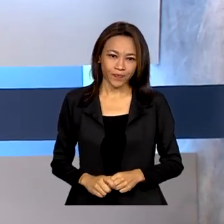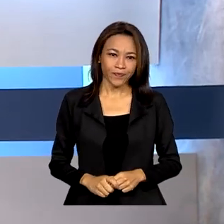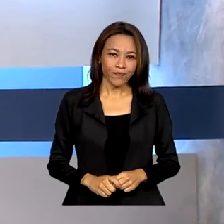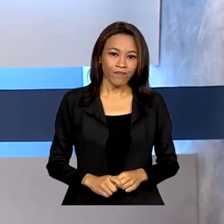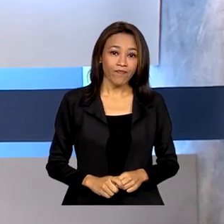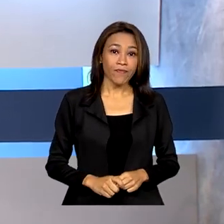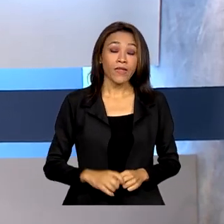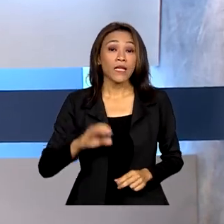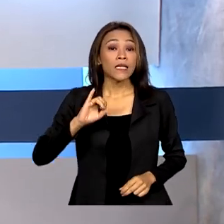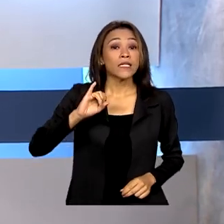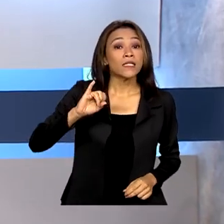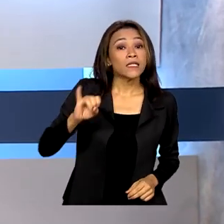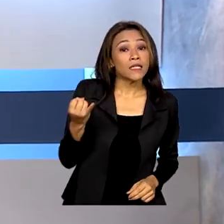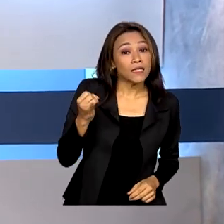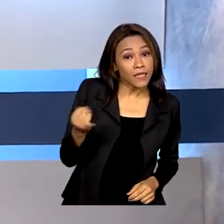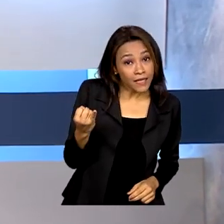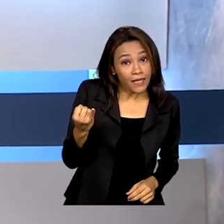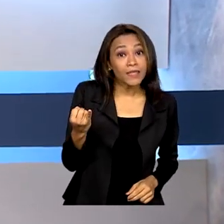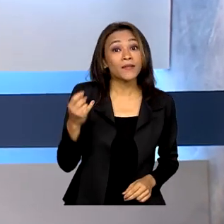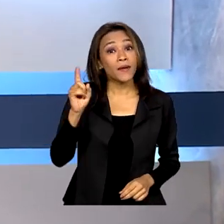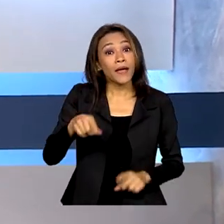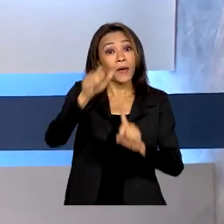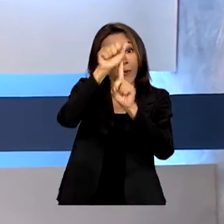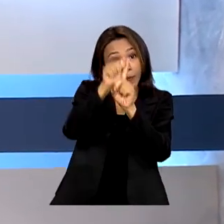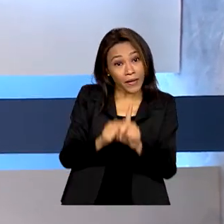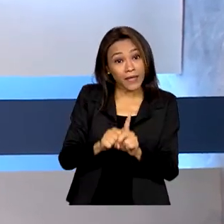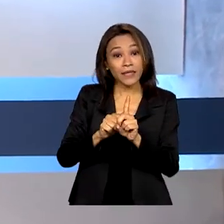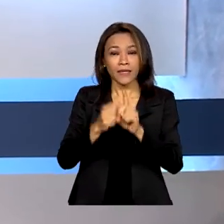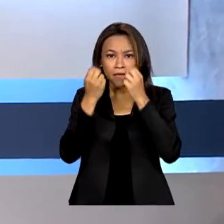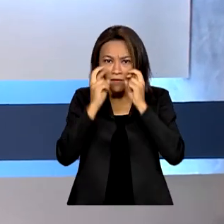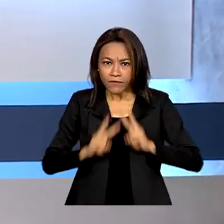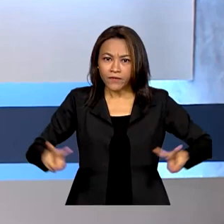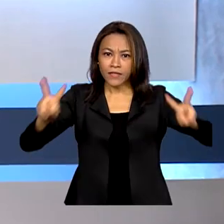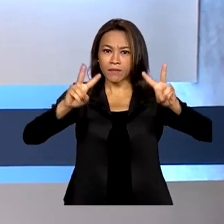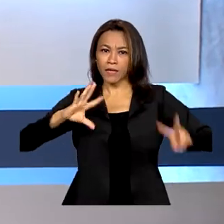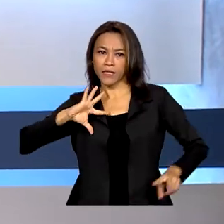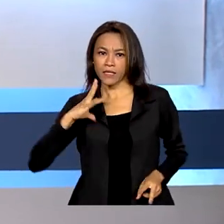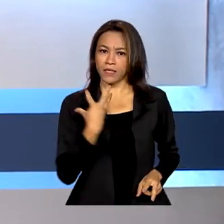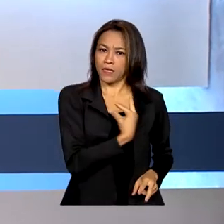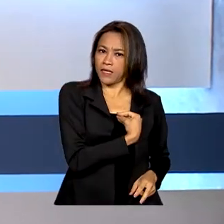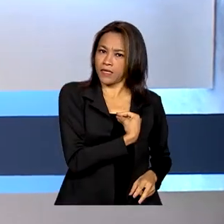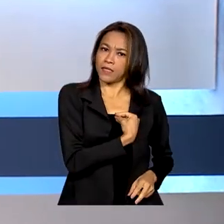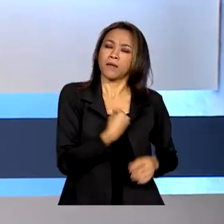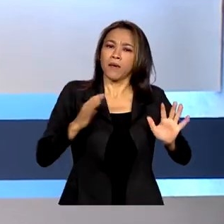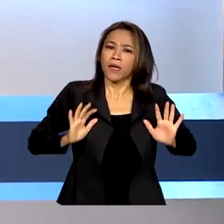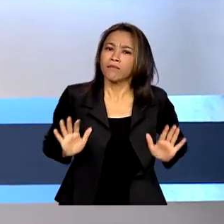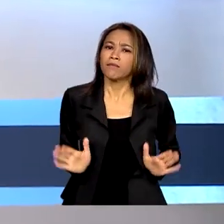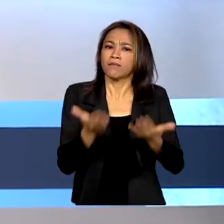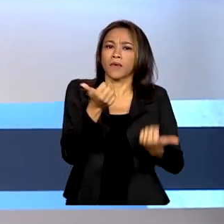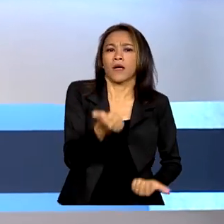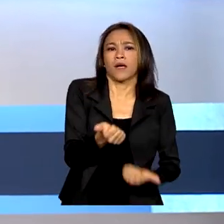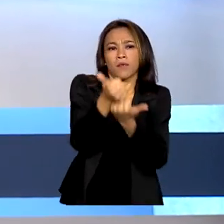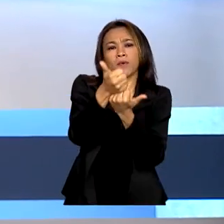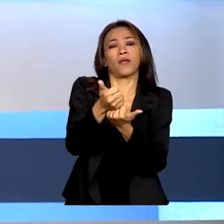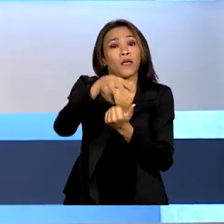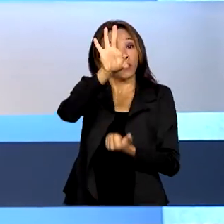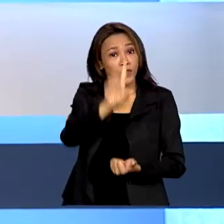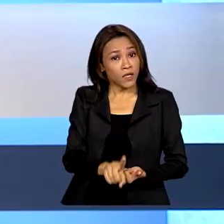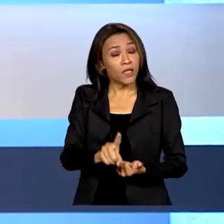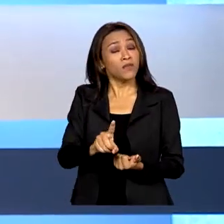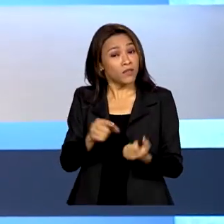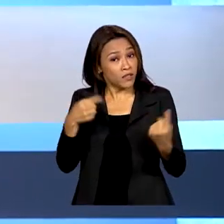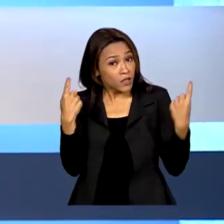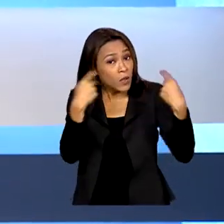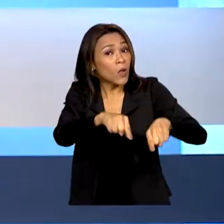Janeiro é o mês da visibilidade trans, um período para promover os direitos e combater o preconceito,